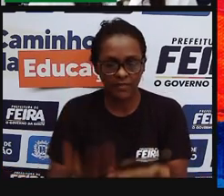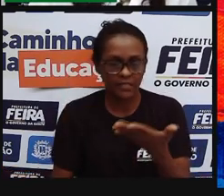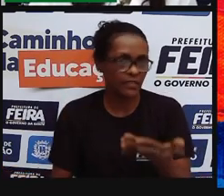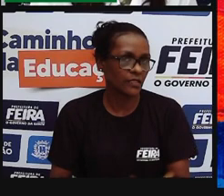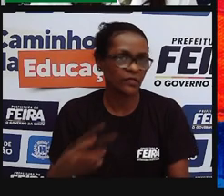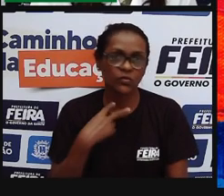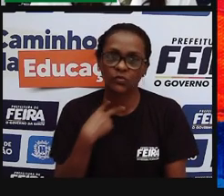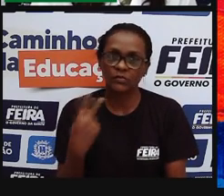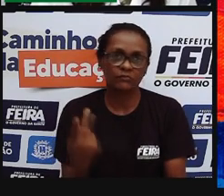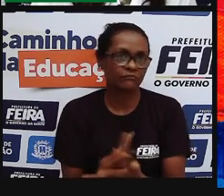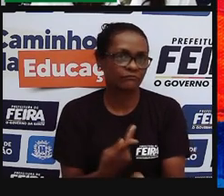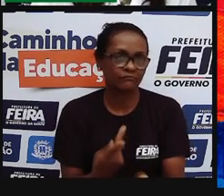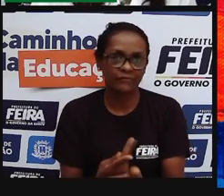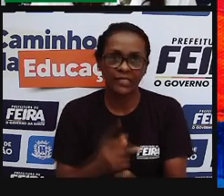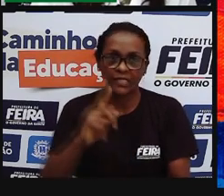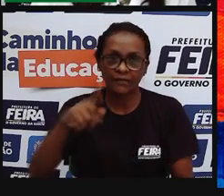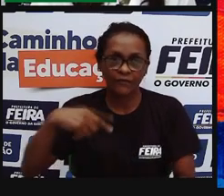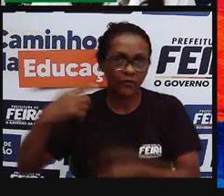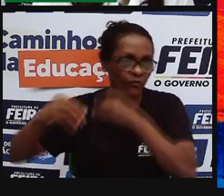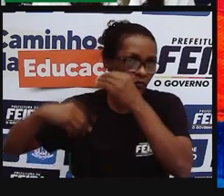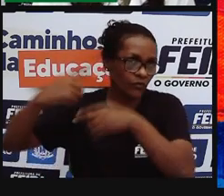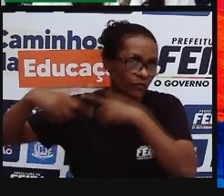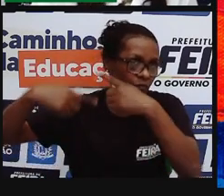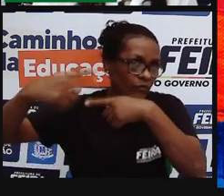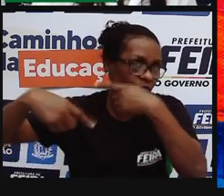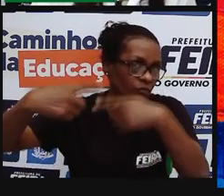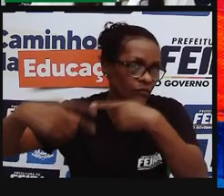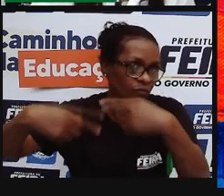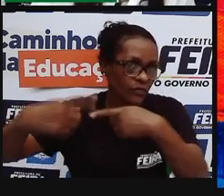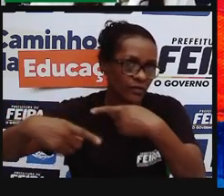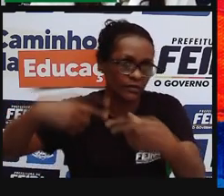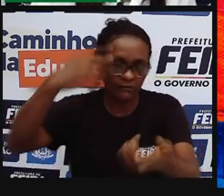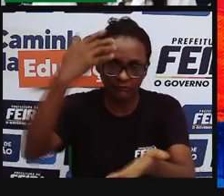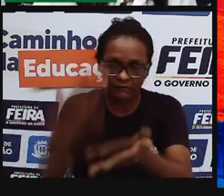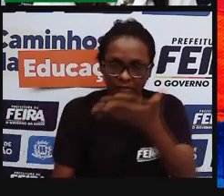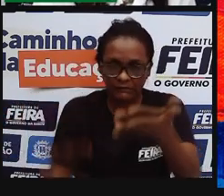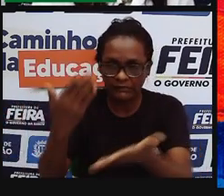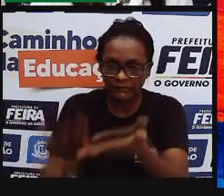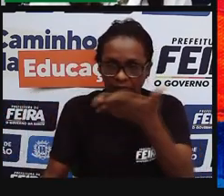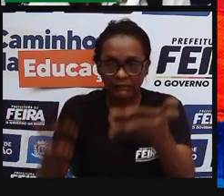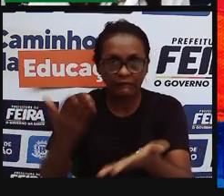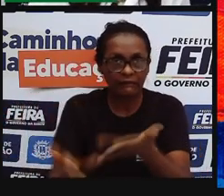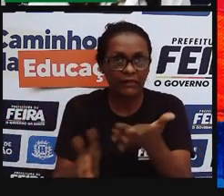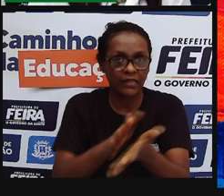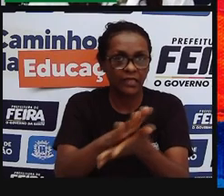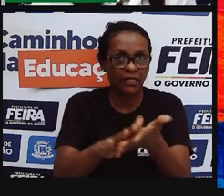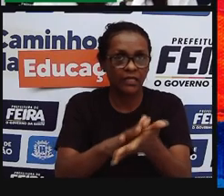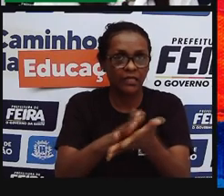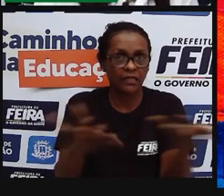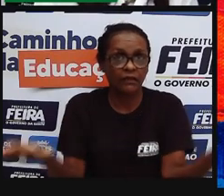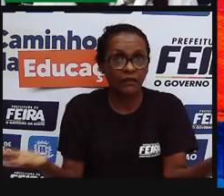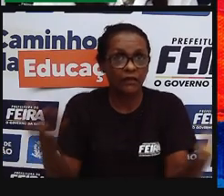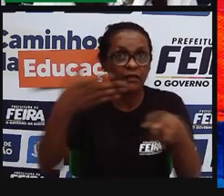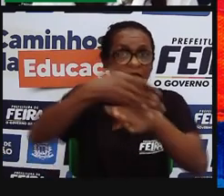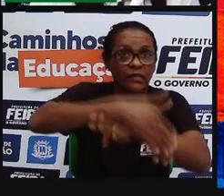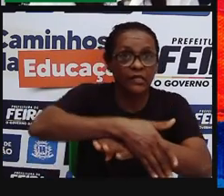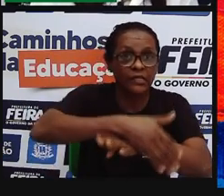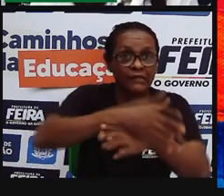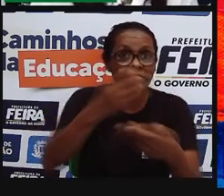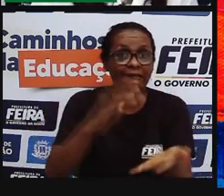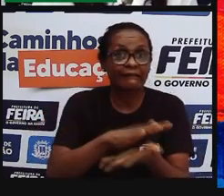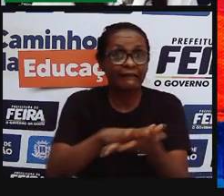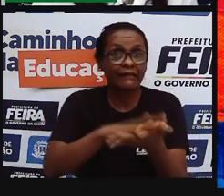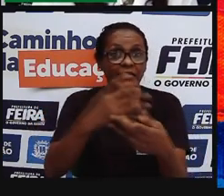elas nem têm a possibilidade de ter acesso, que é um direito delas também, como é um direito nosso